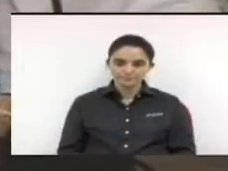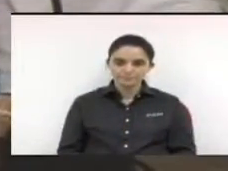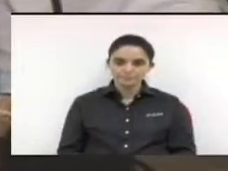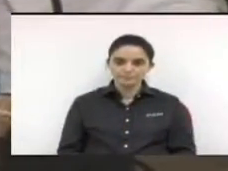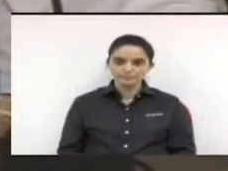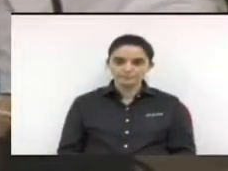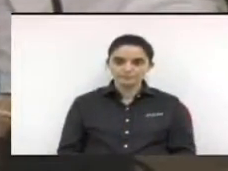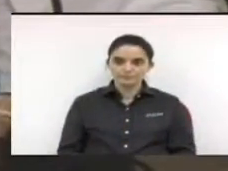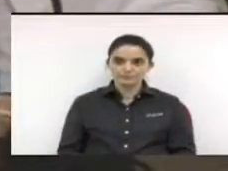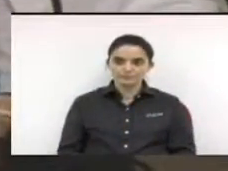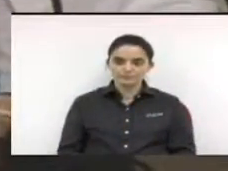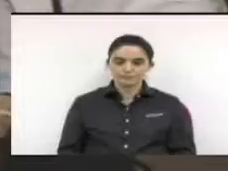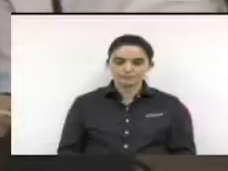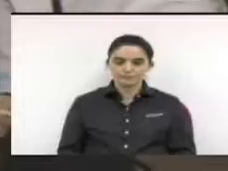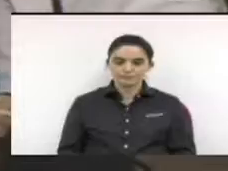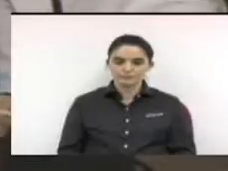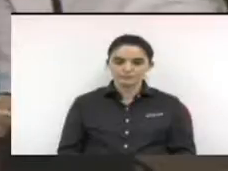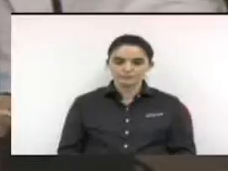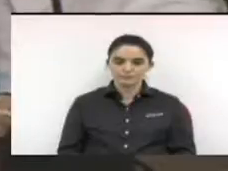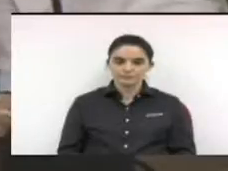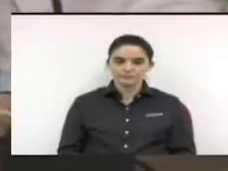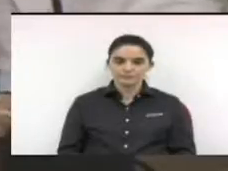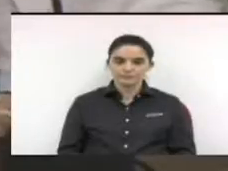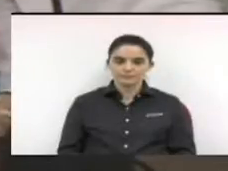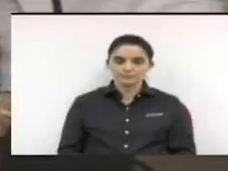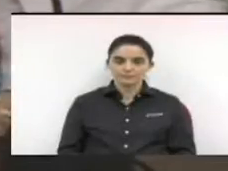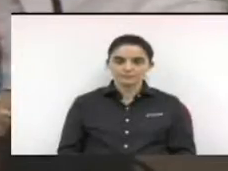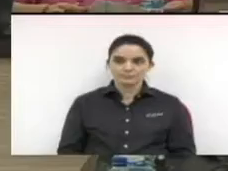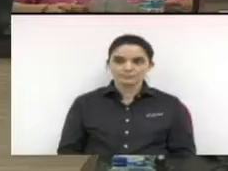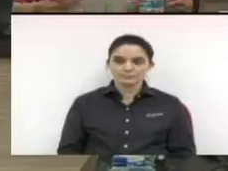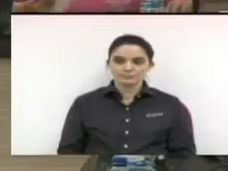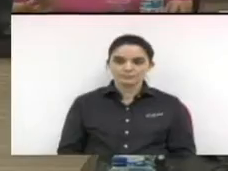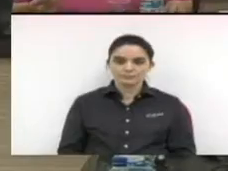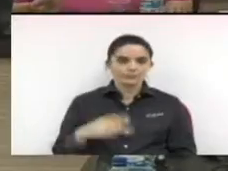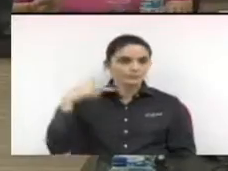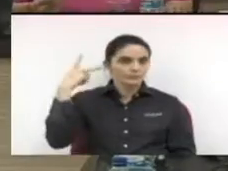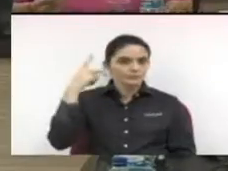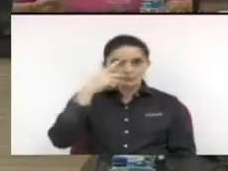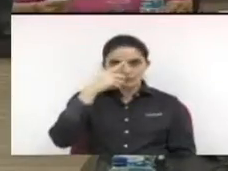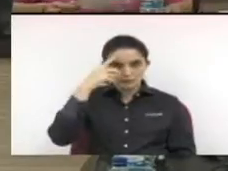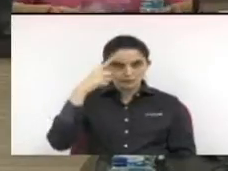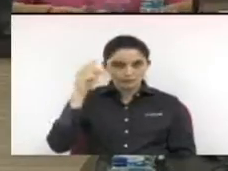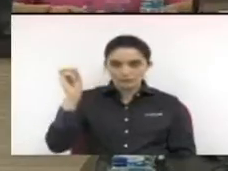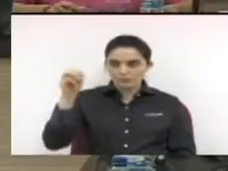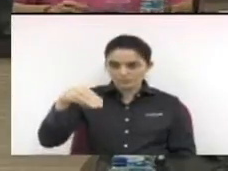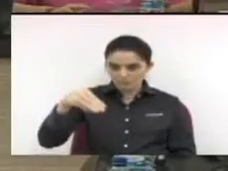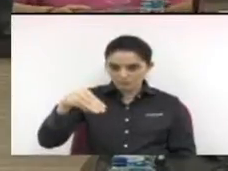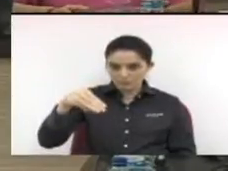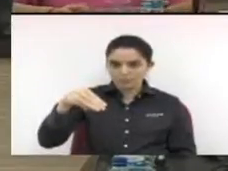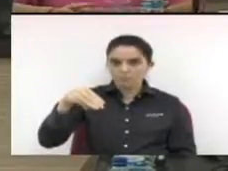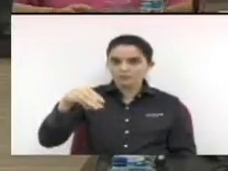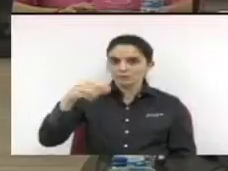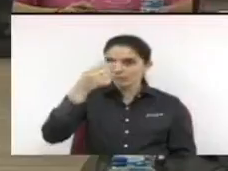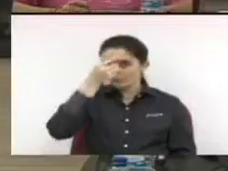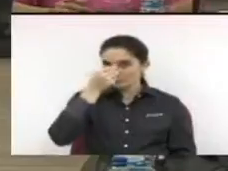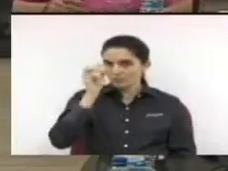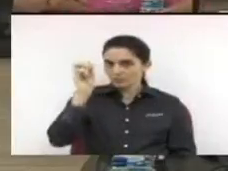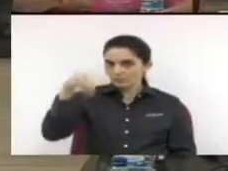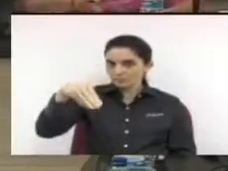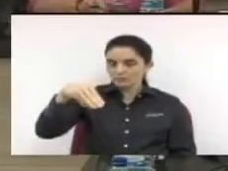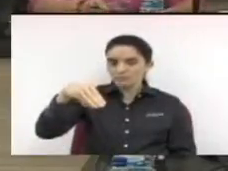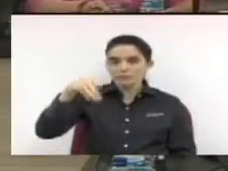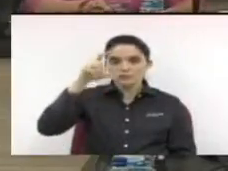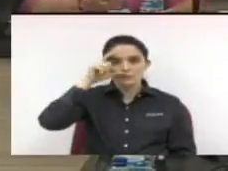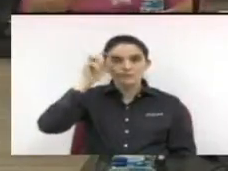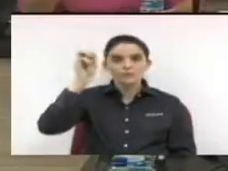Não são duas, são cinco. Vereador Wilson? Sim. Vereador Dinho? Sim. Vereador